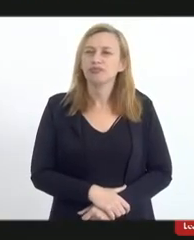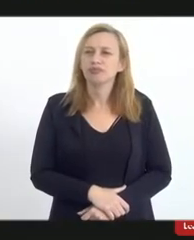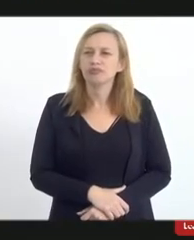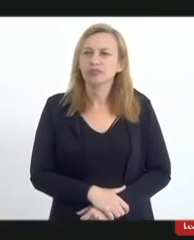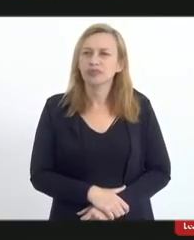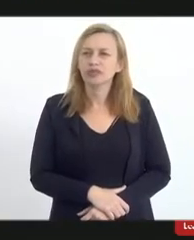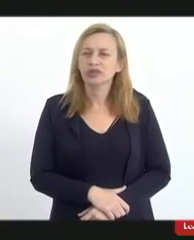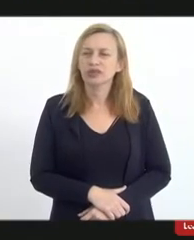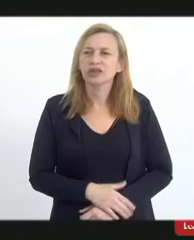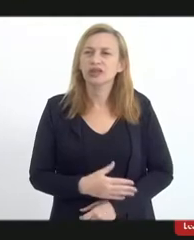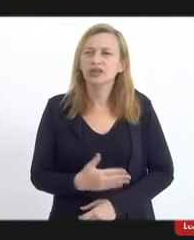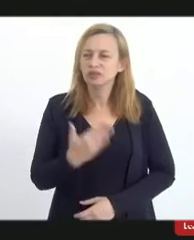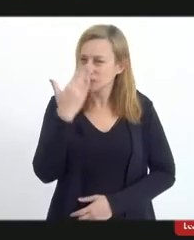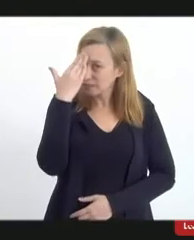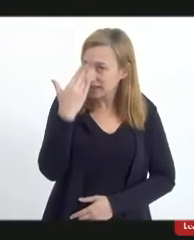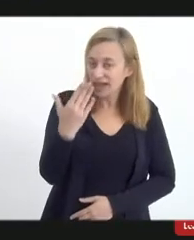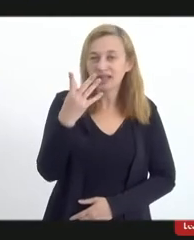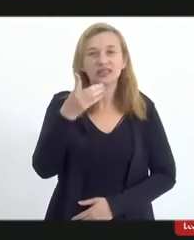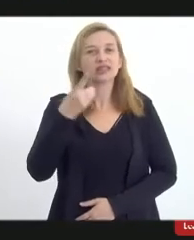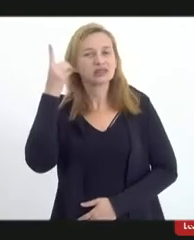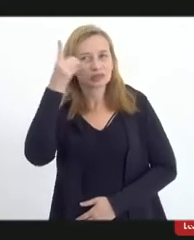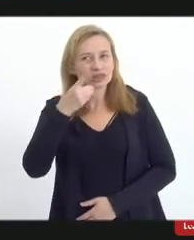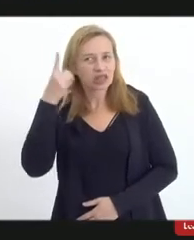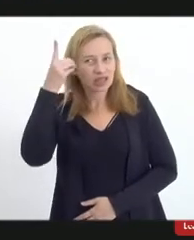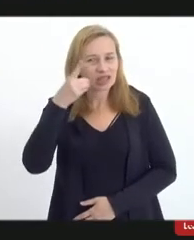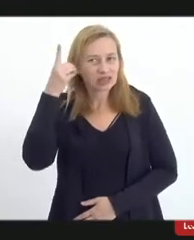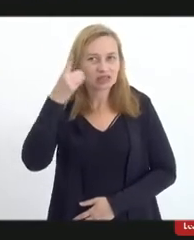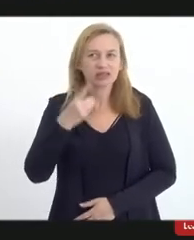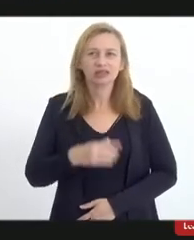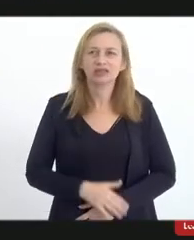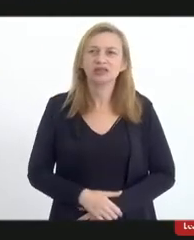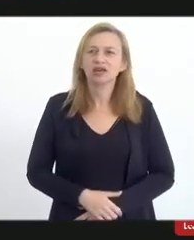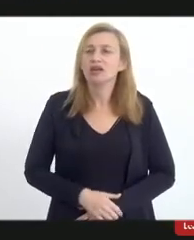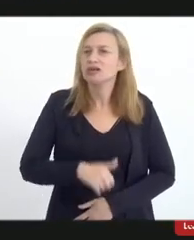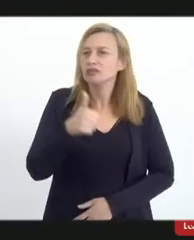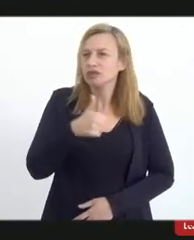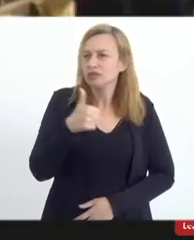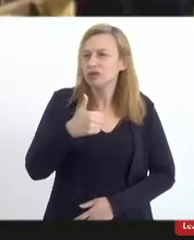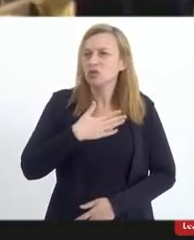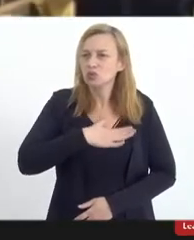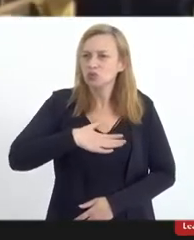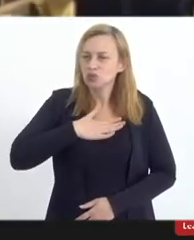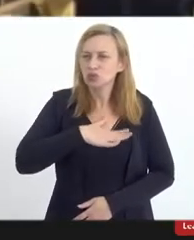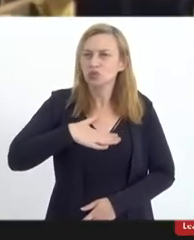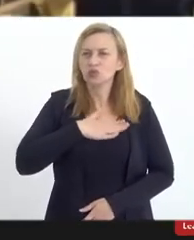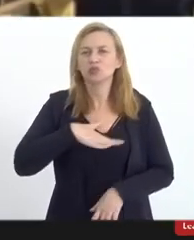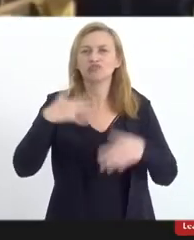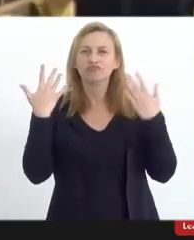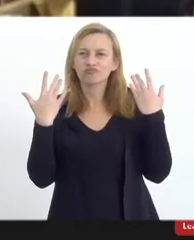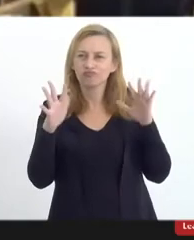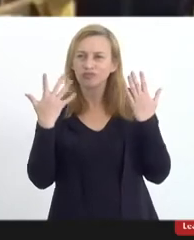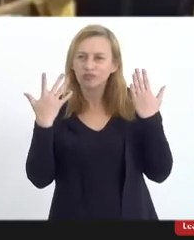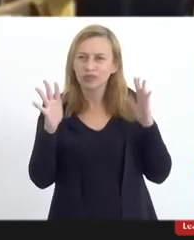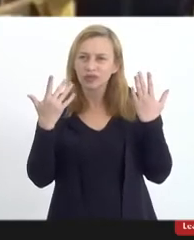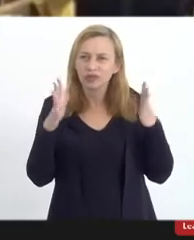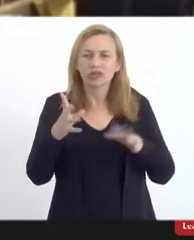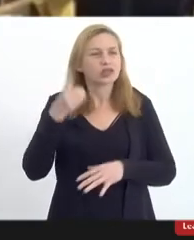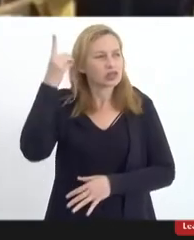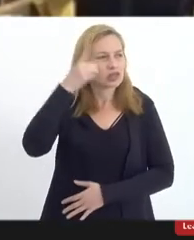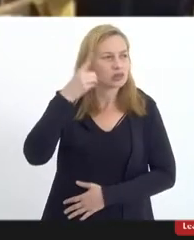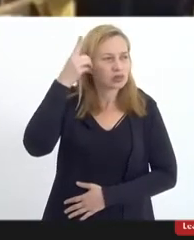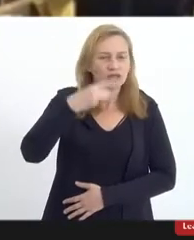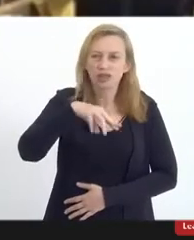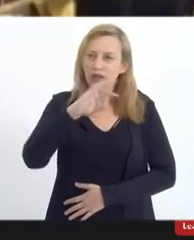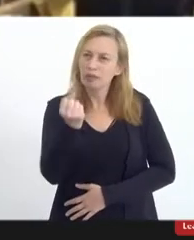Muito obrigada, deputada. Em primeiro lugar, gostaria de parabenizar a deputada Marta